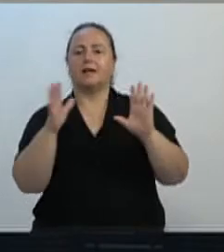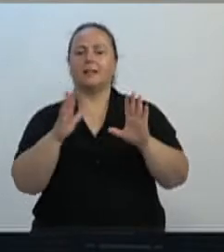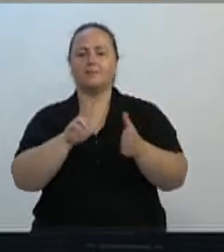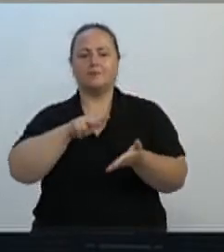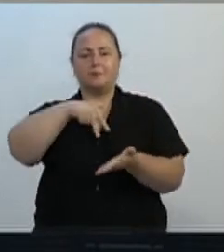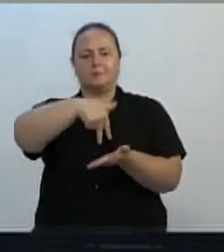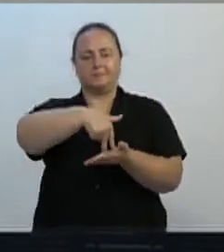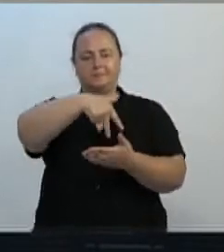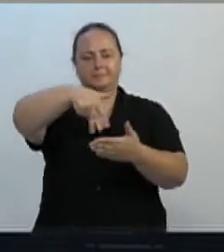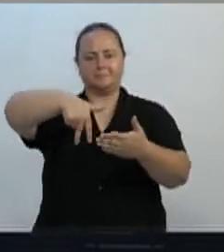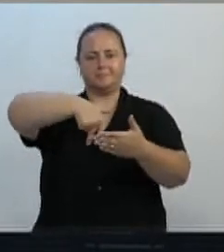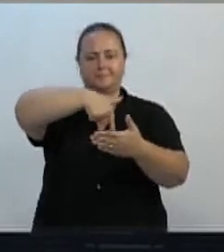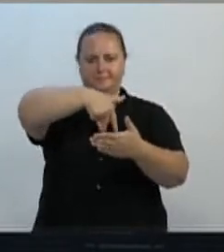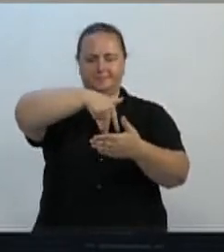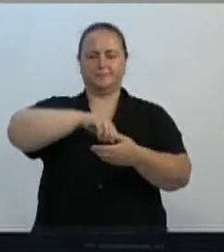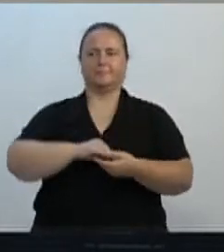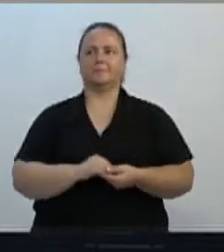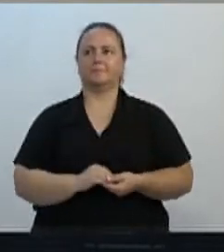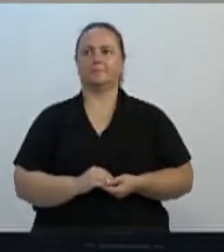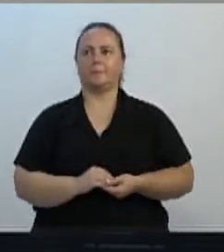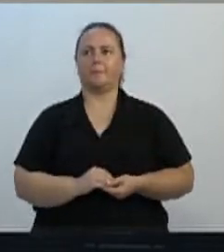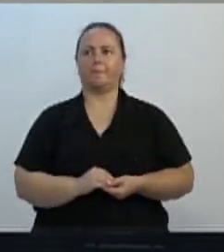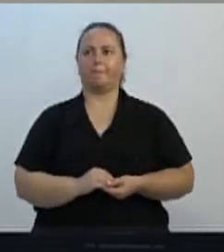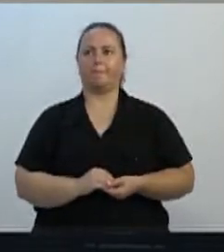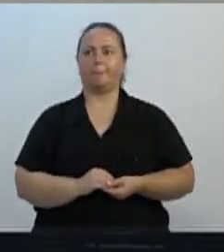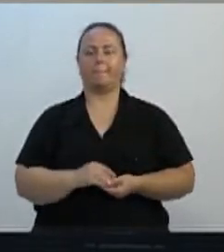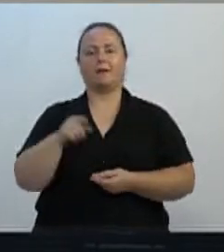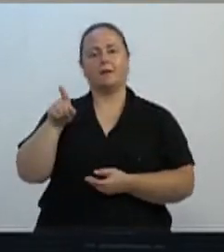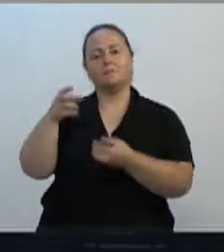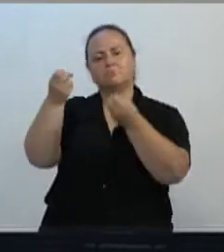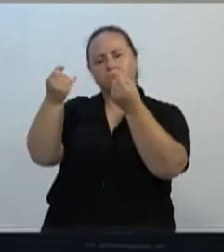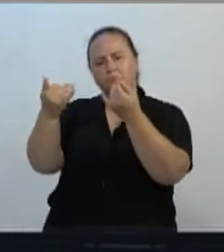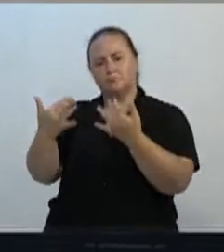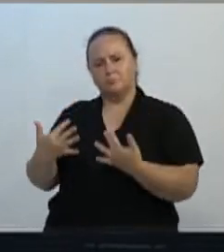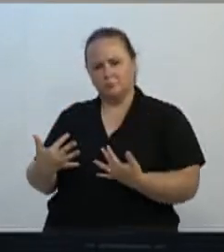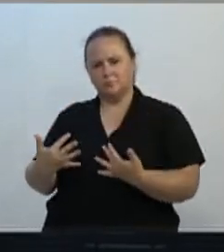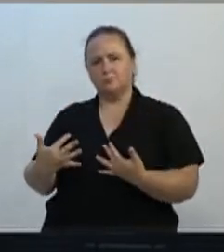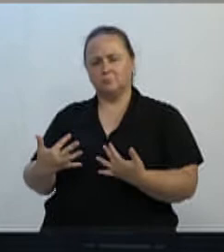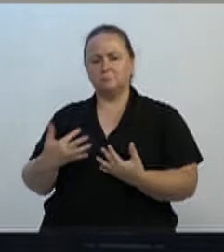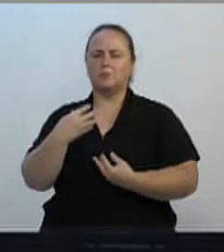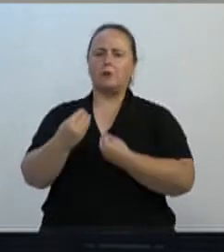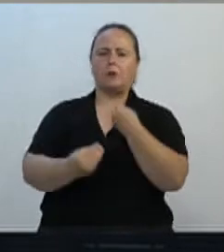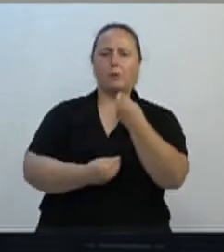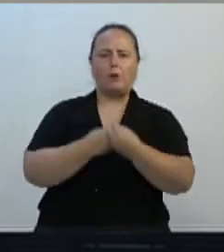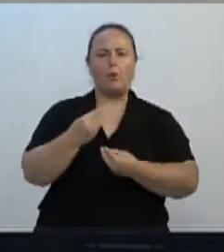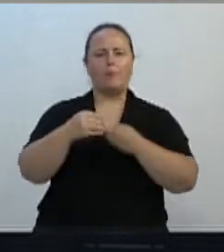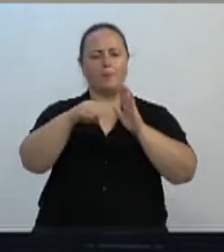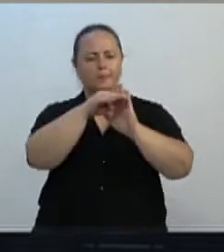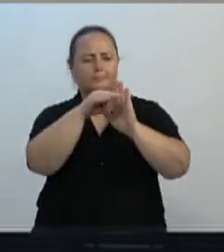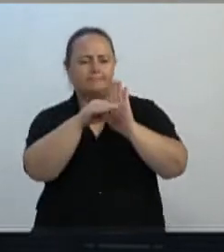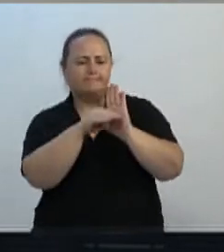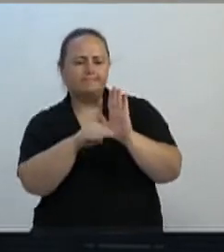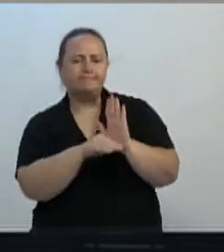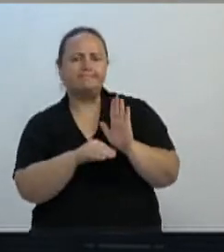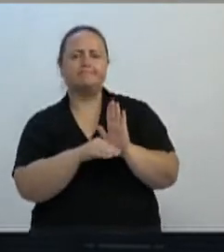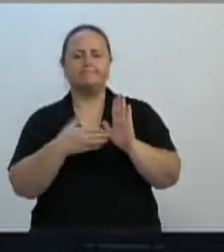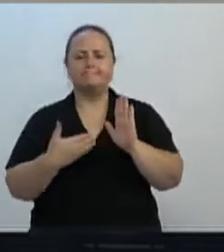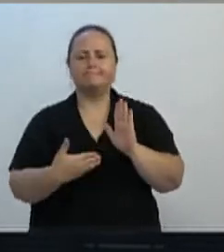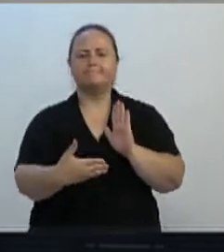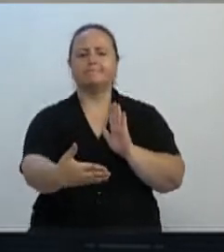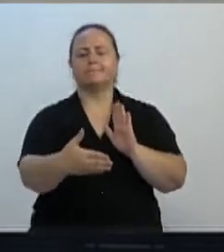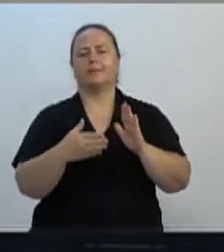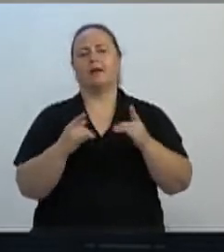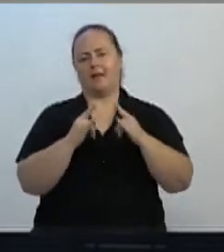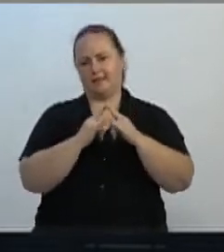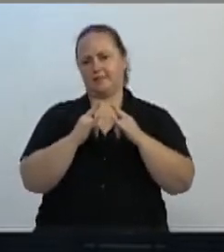uso da tribuna, ele que falará sobre as atividades programadas da entidade